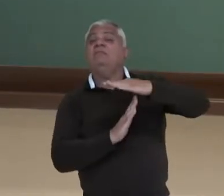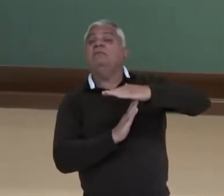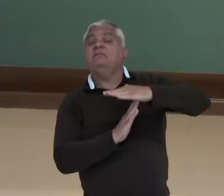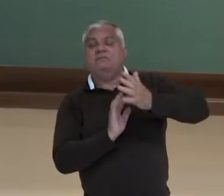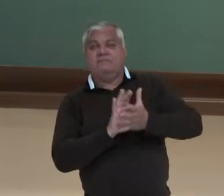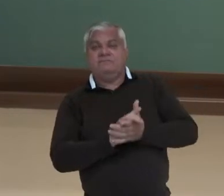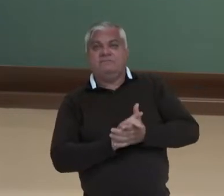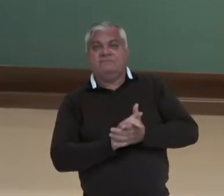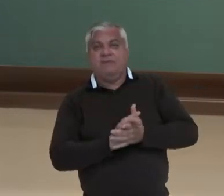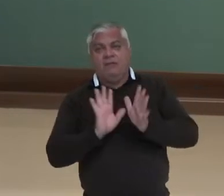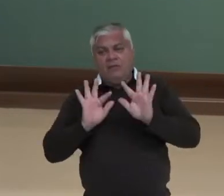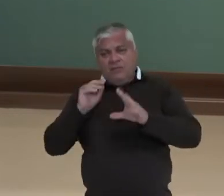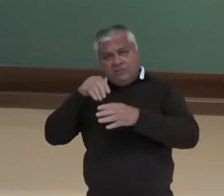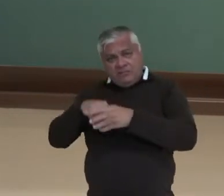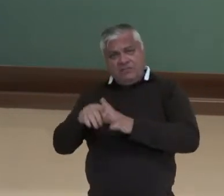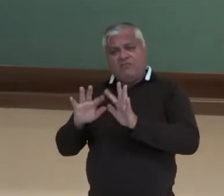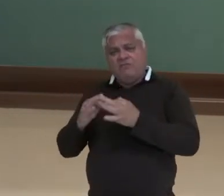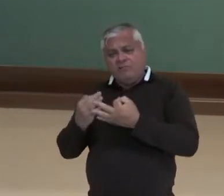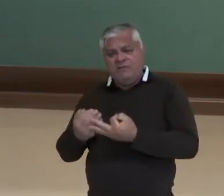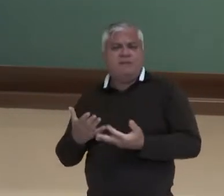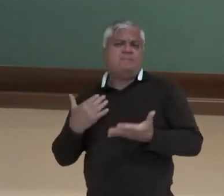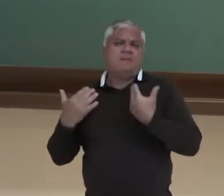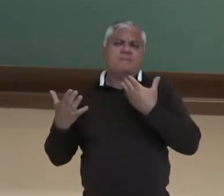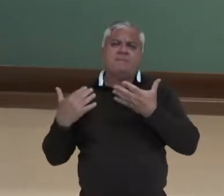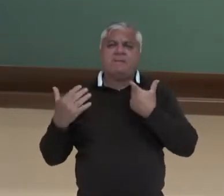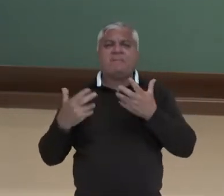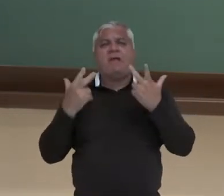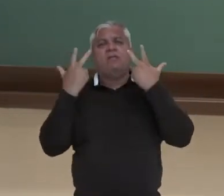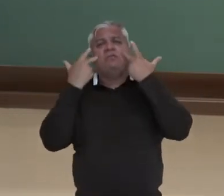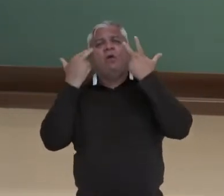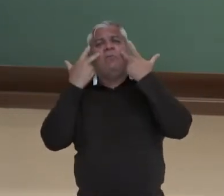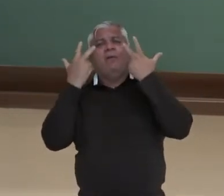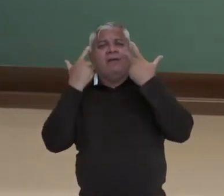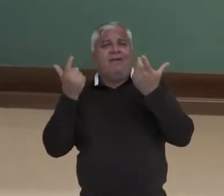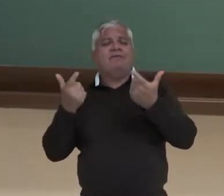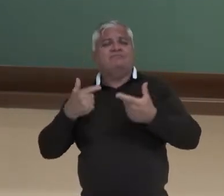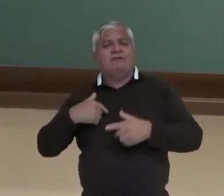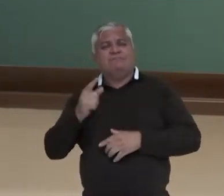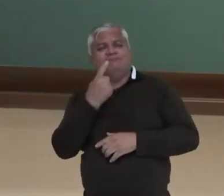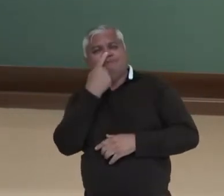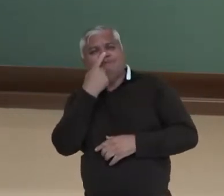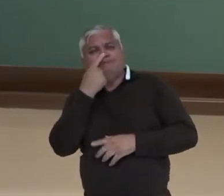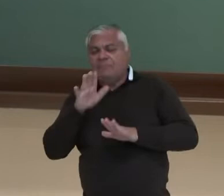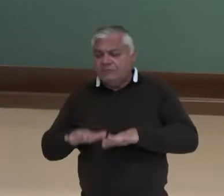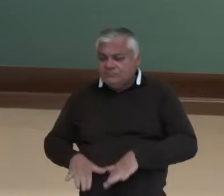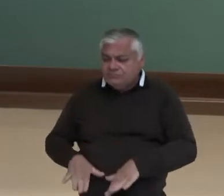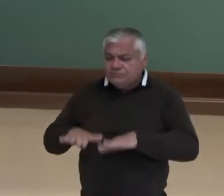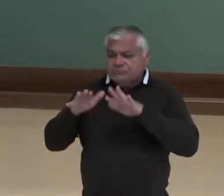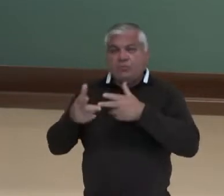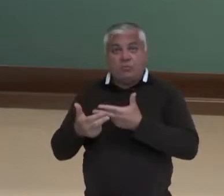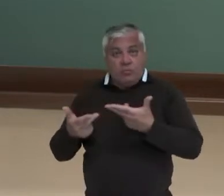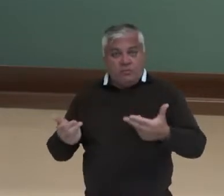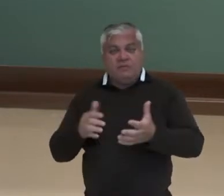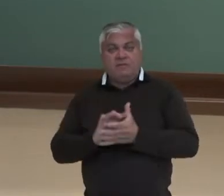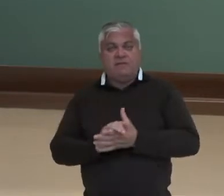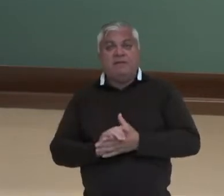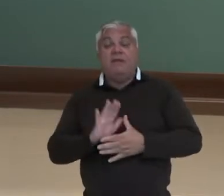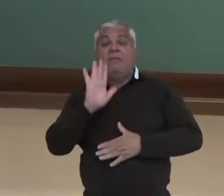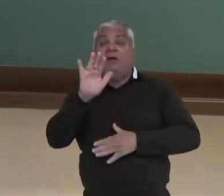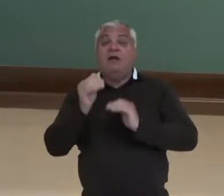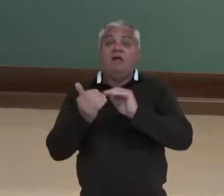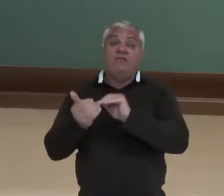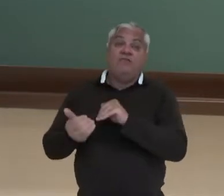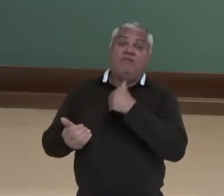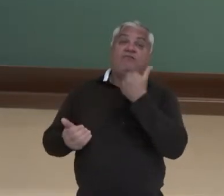estamos em família, nós estamos com pessoas conhecidas. Às vezes, nós temos certa intimidade para algumas ações, né? Agora, quando as